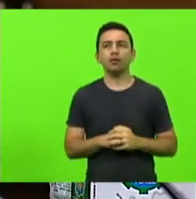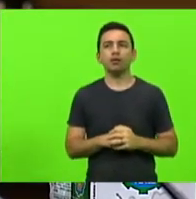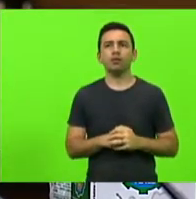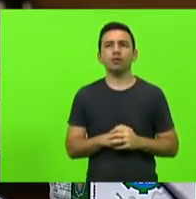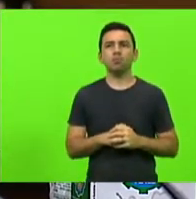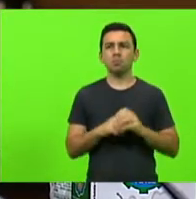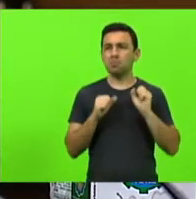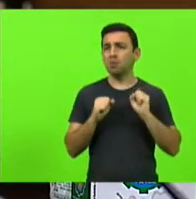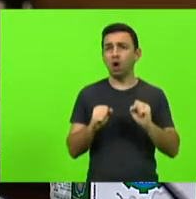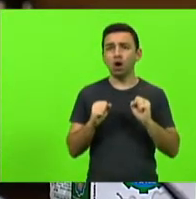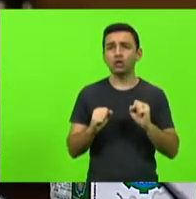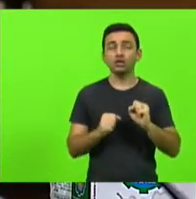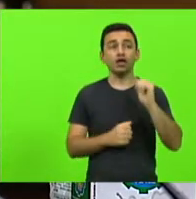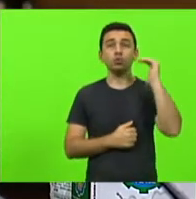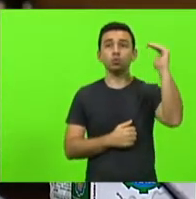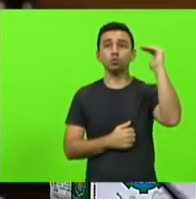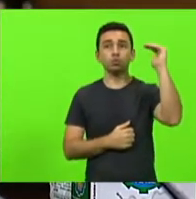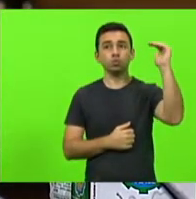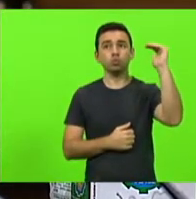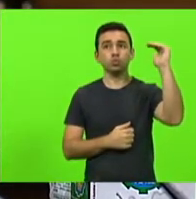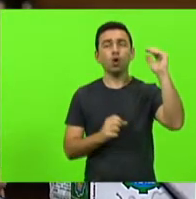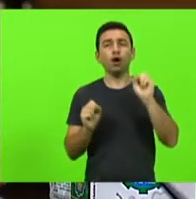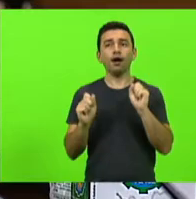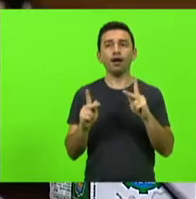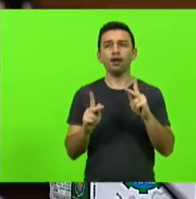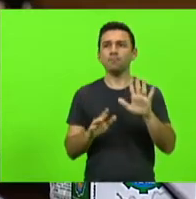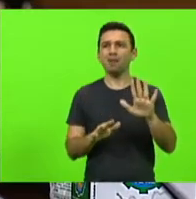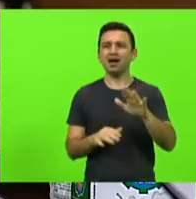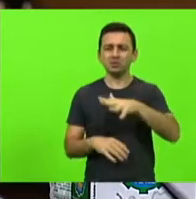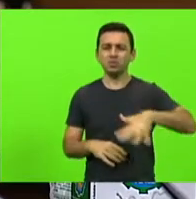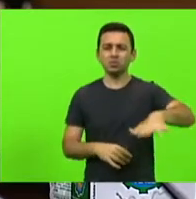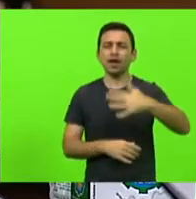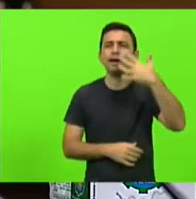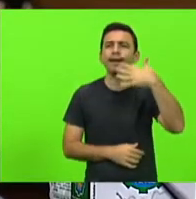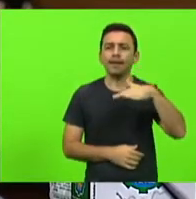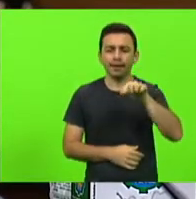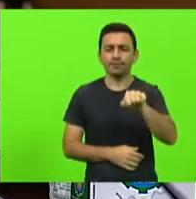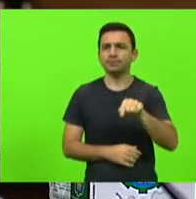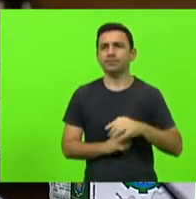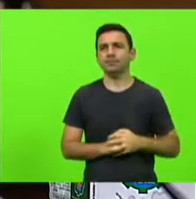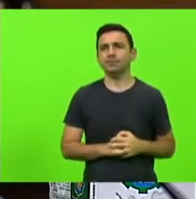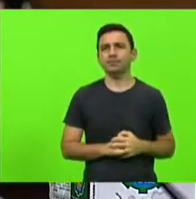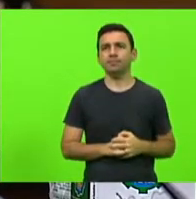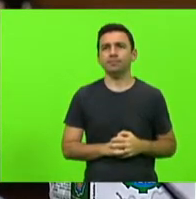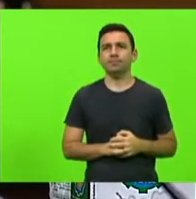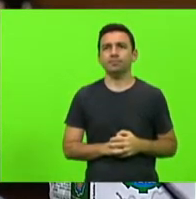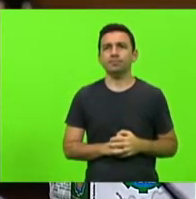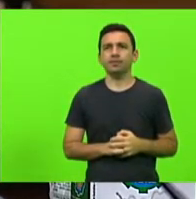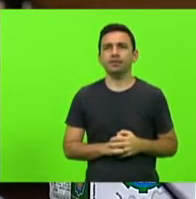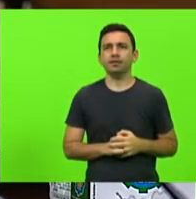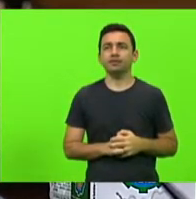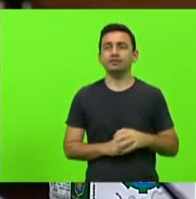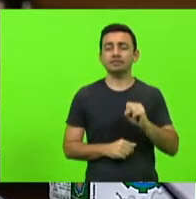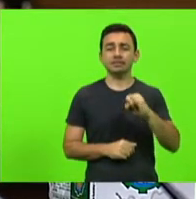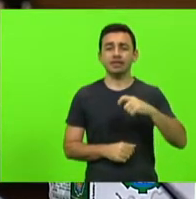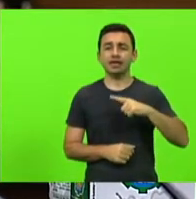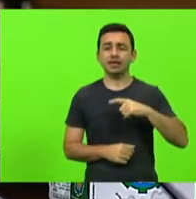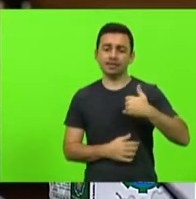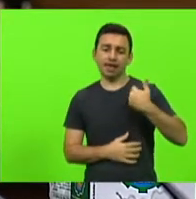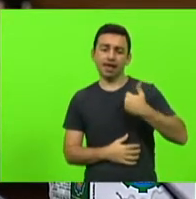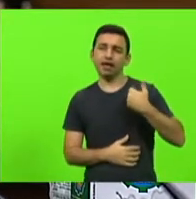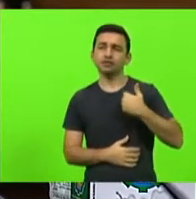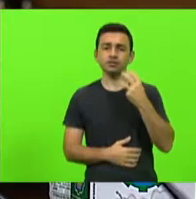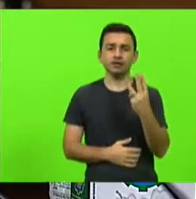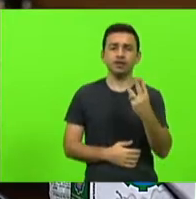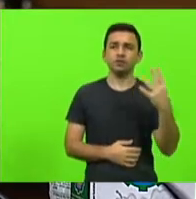servir para adultos, senhor presidente, mas não pode servir para uma criança, para quem tem três, quatro anos de idade. Eles não